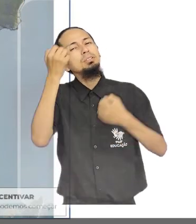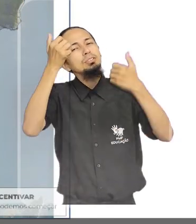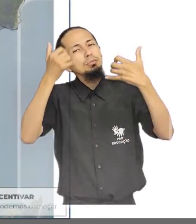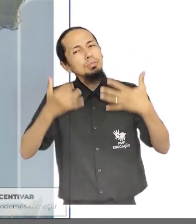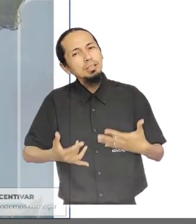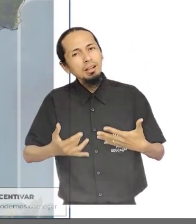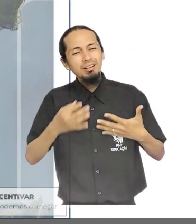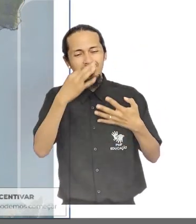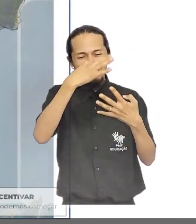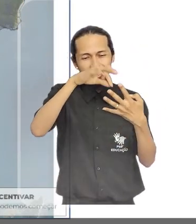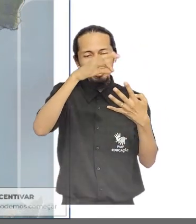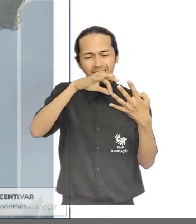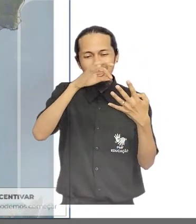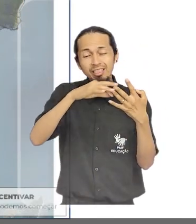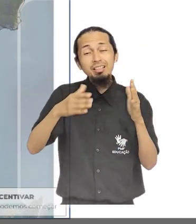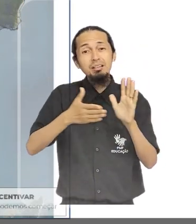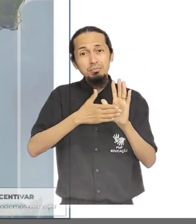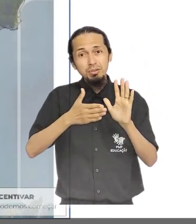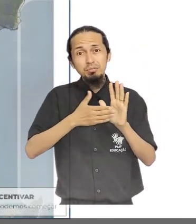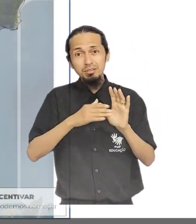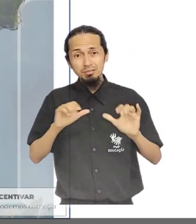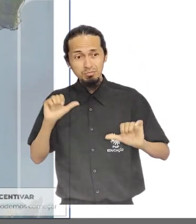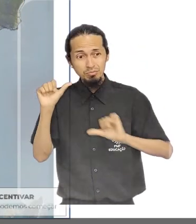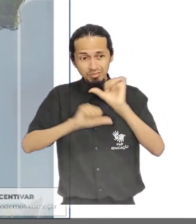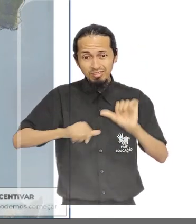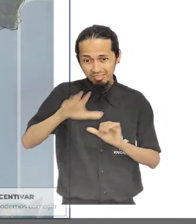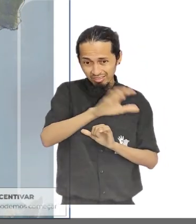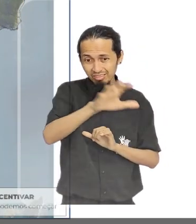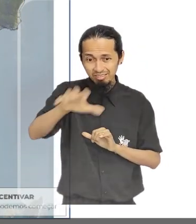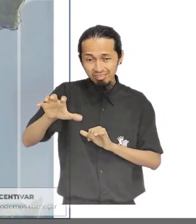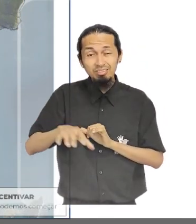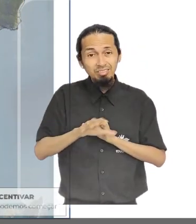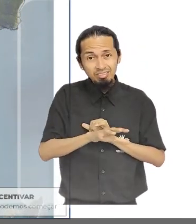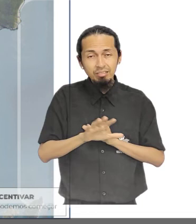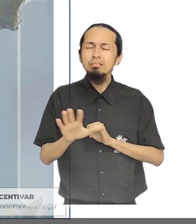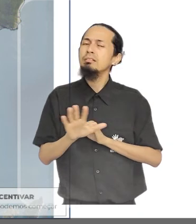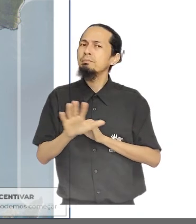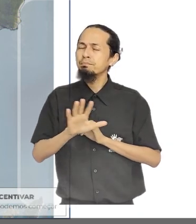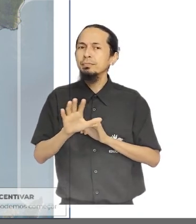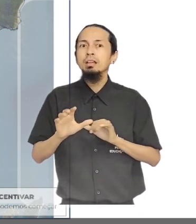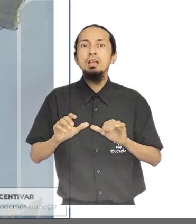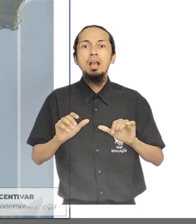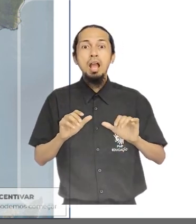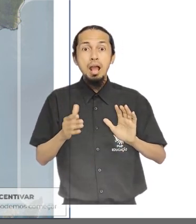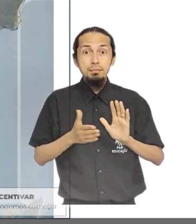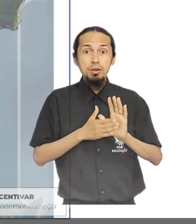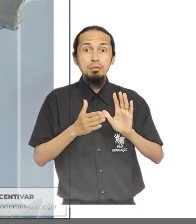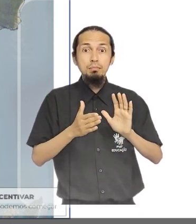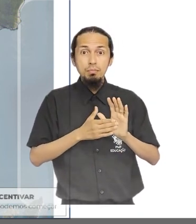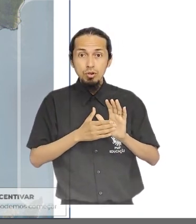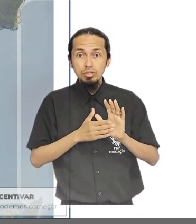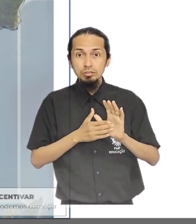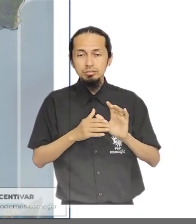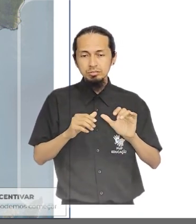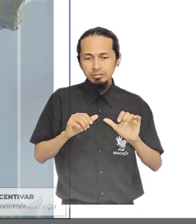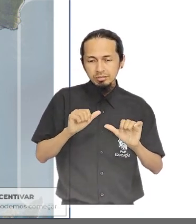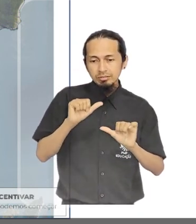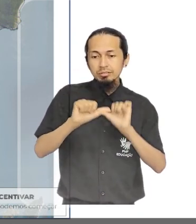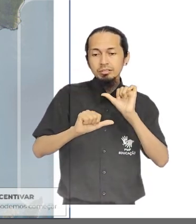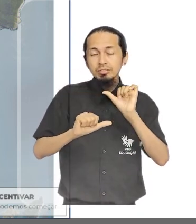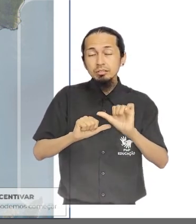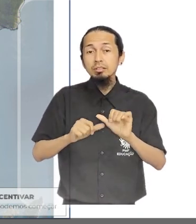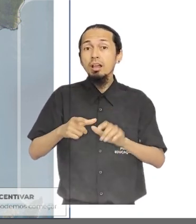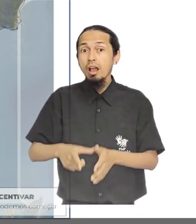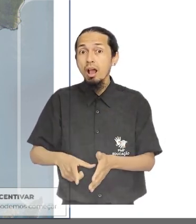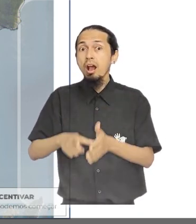Importante ressaltar que a revisão não está propondo alteração de zoneamento e que as alterações estão sendo propostas